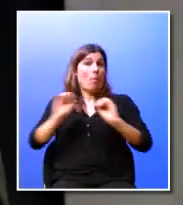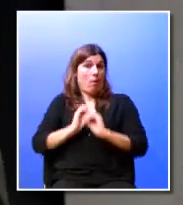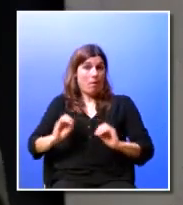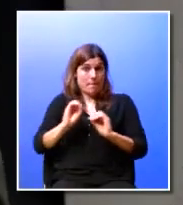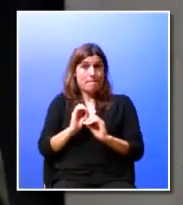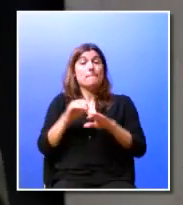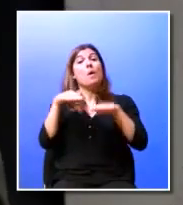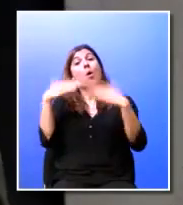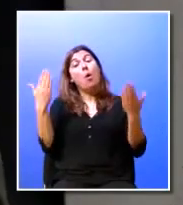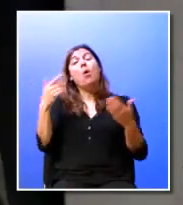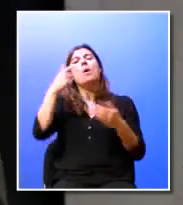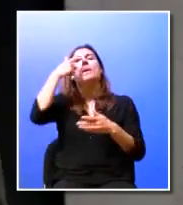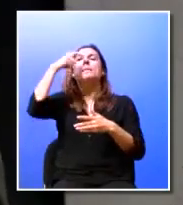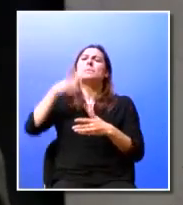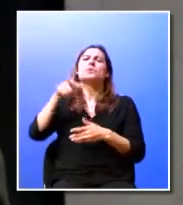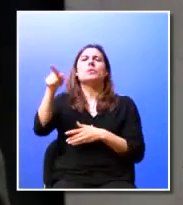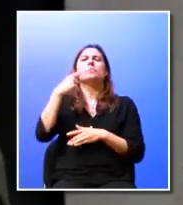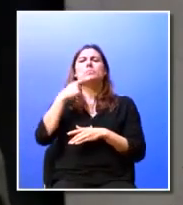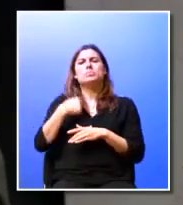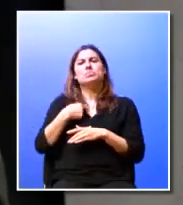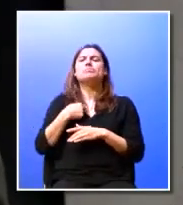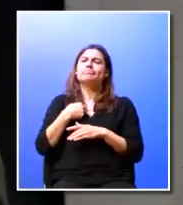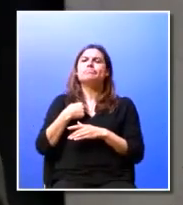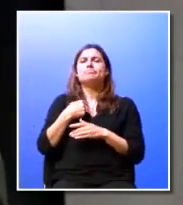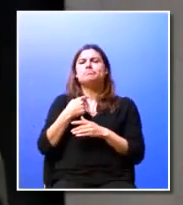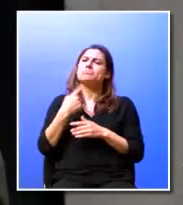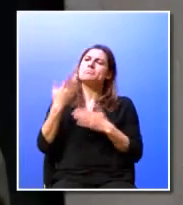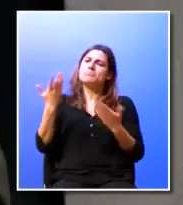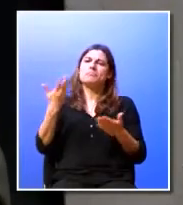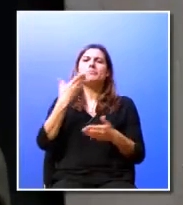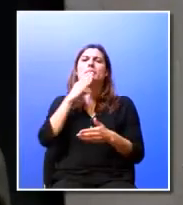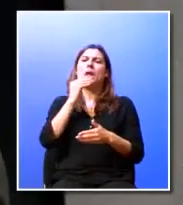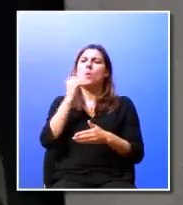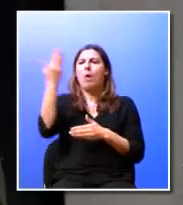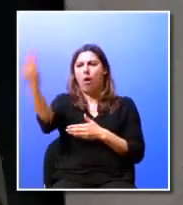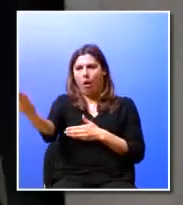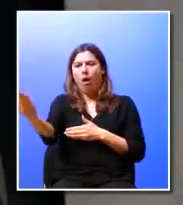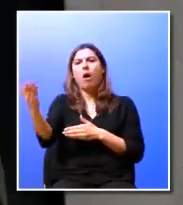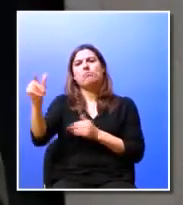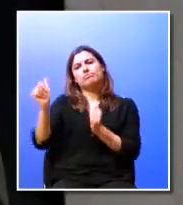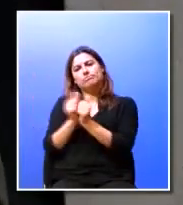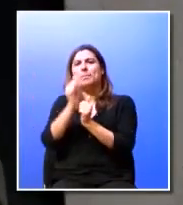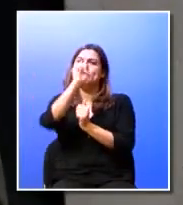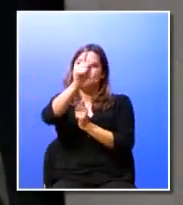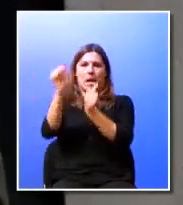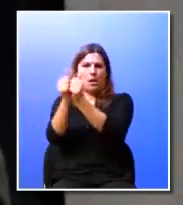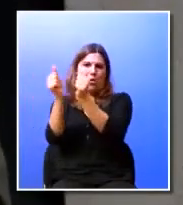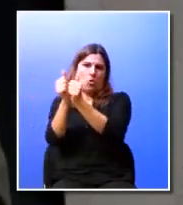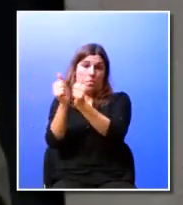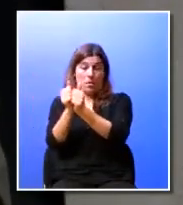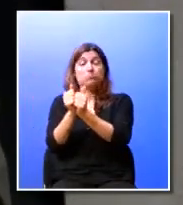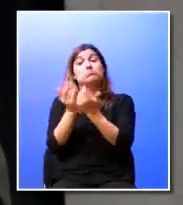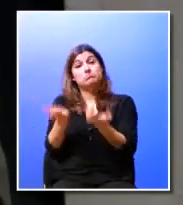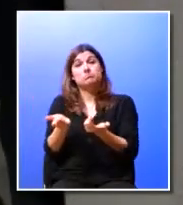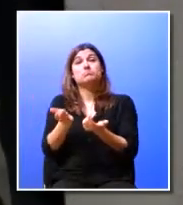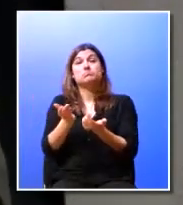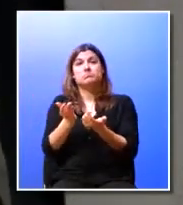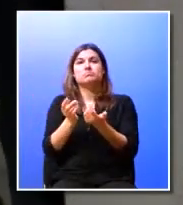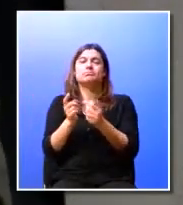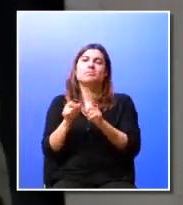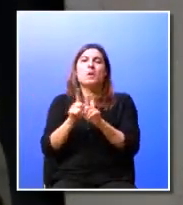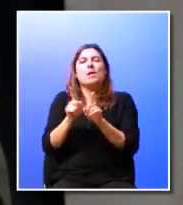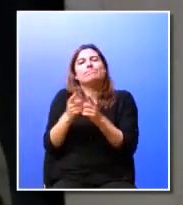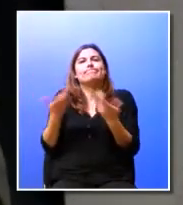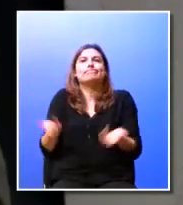muitas vezes é lhe dito agora tens um aluno que tens que orientar que tens que acompanhar é top on the top ou seja